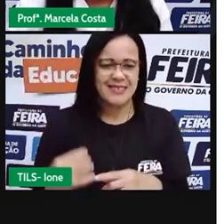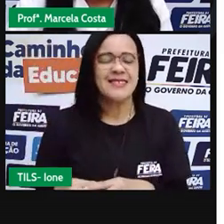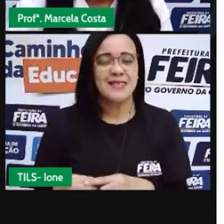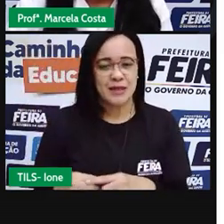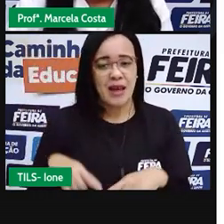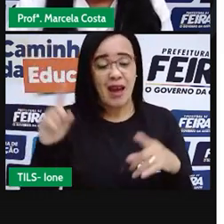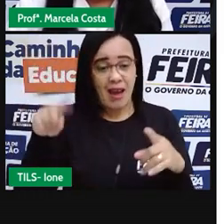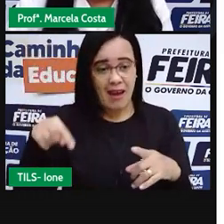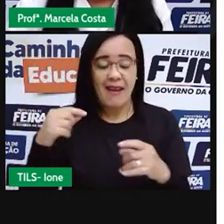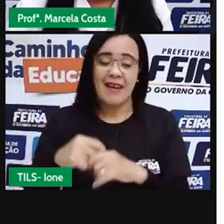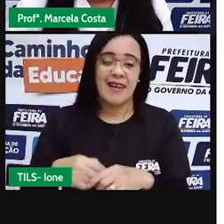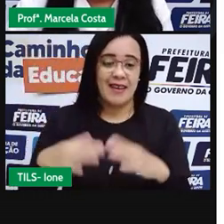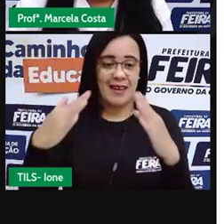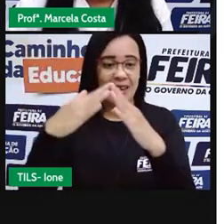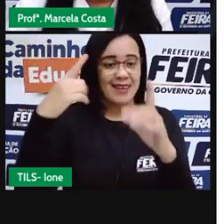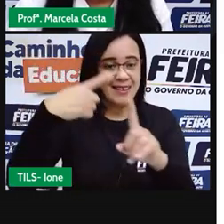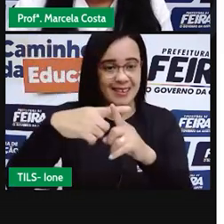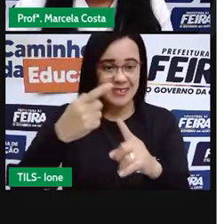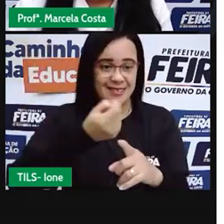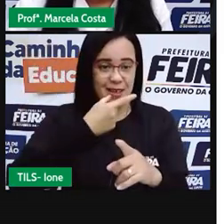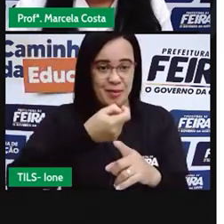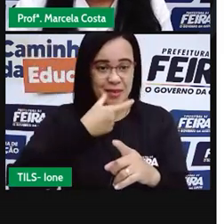Remédios. a Igreja